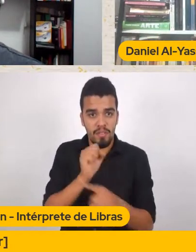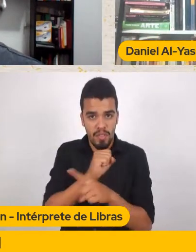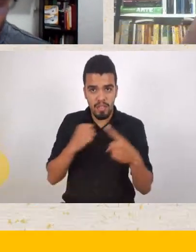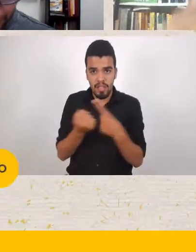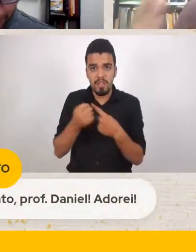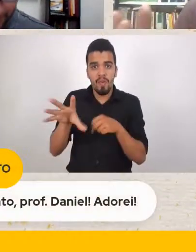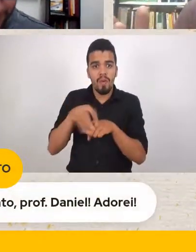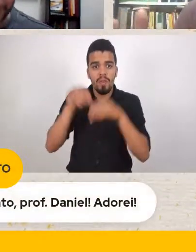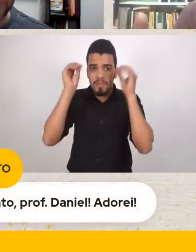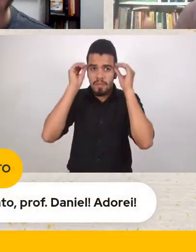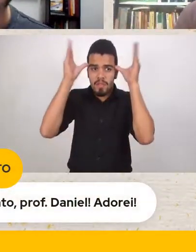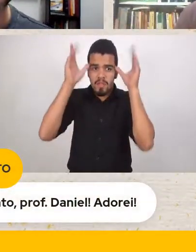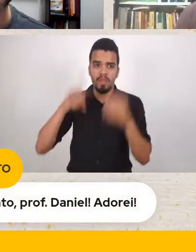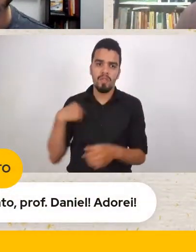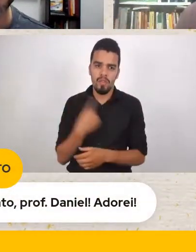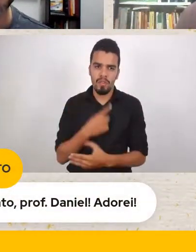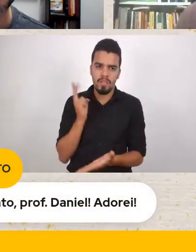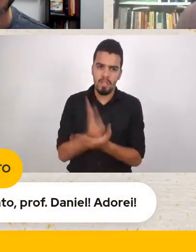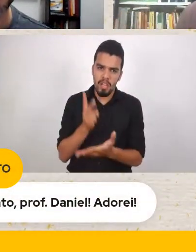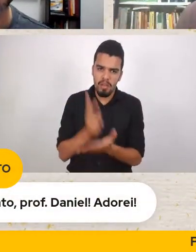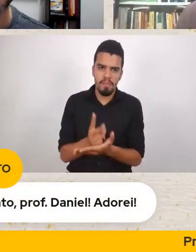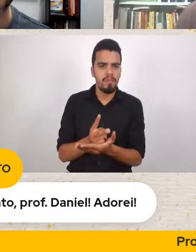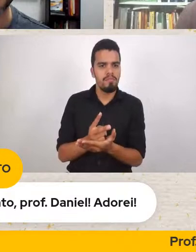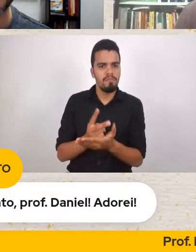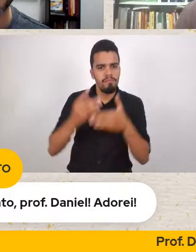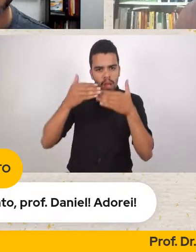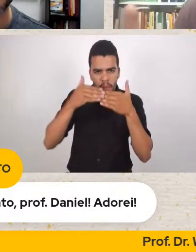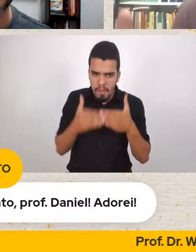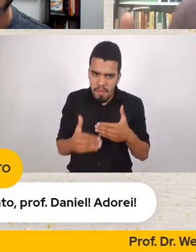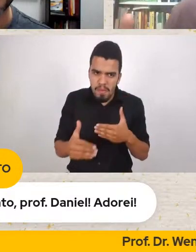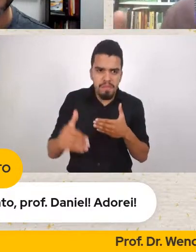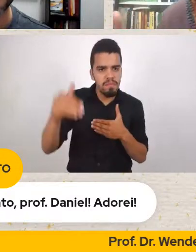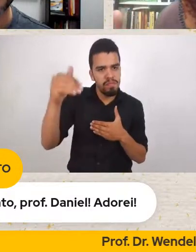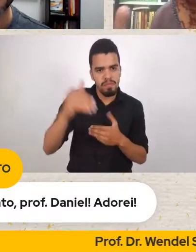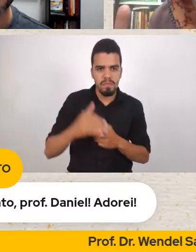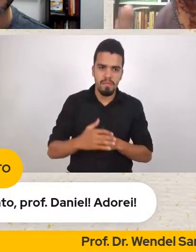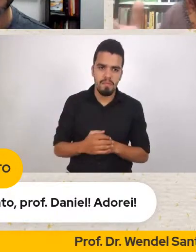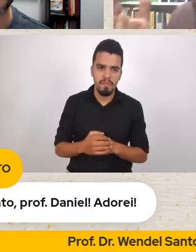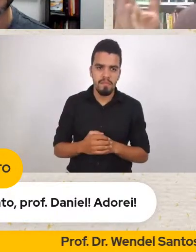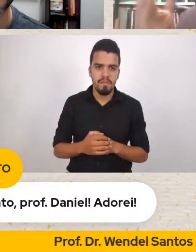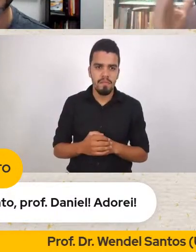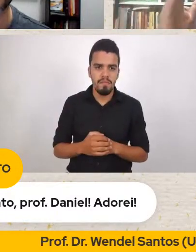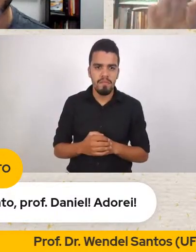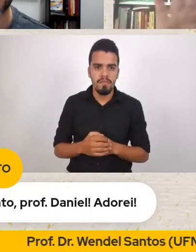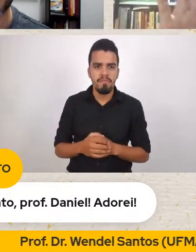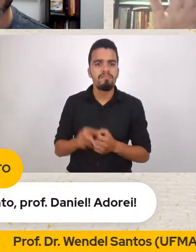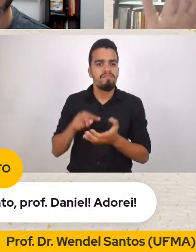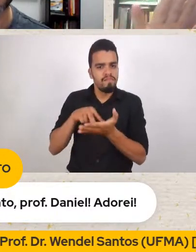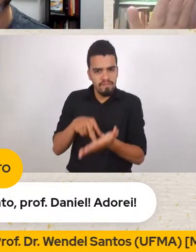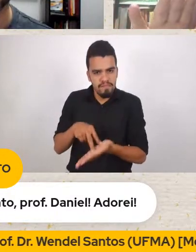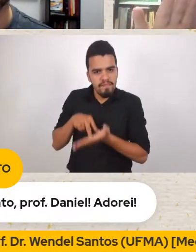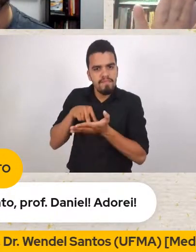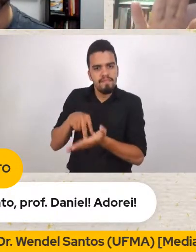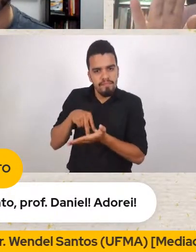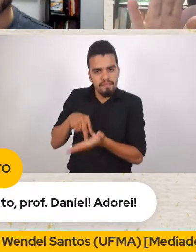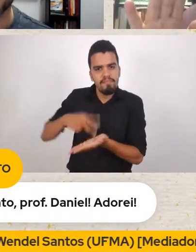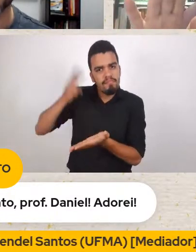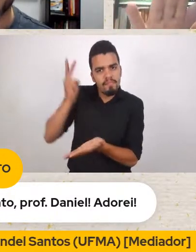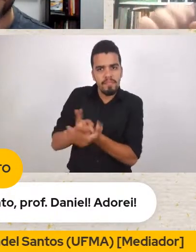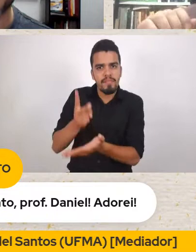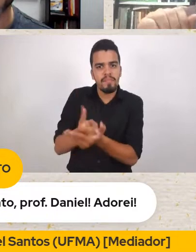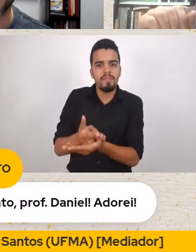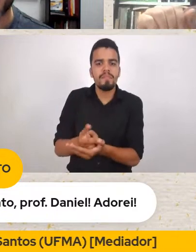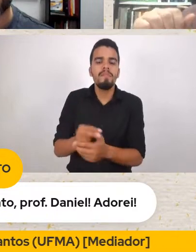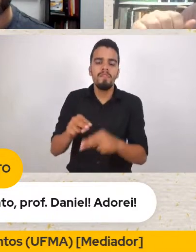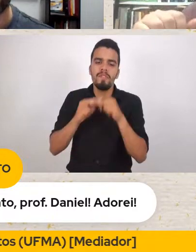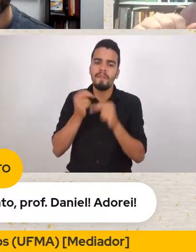A gente demora Para resistir Né Mas não Mas não Ninguém nos para Isso que é muito legal A gente A gente